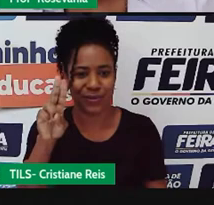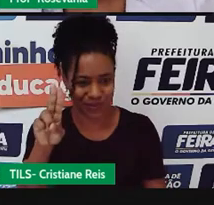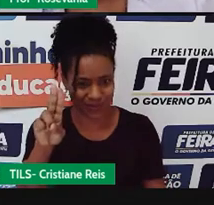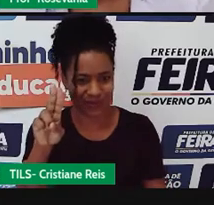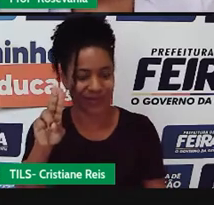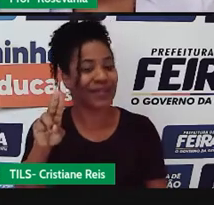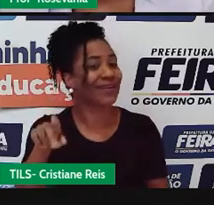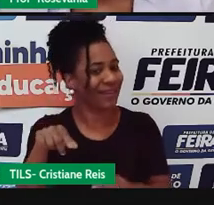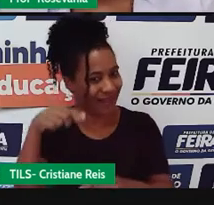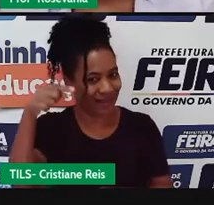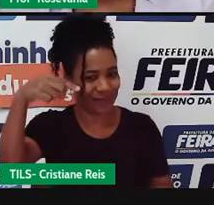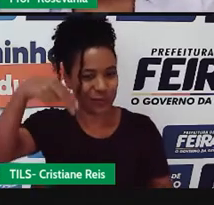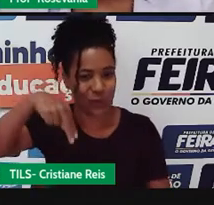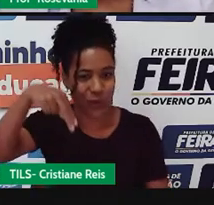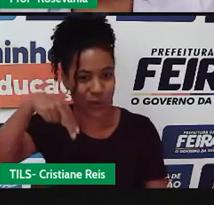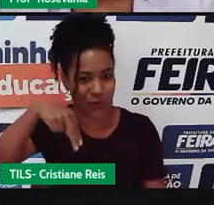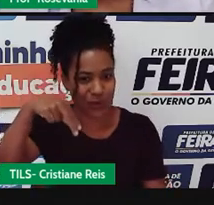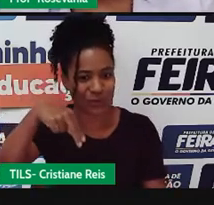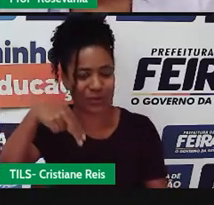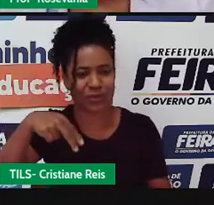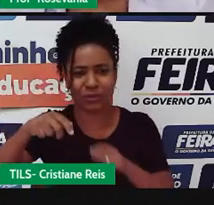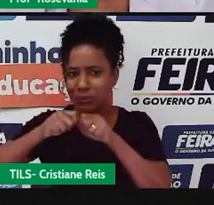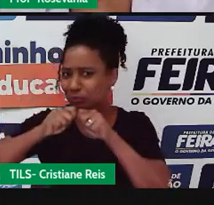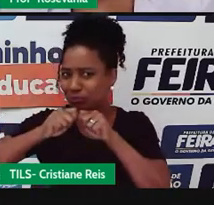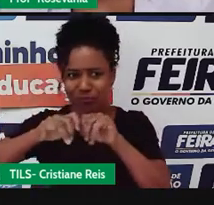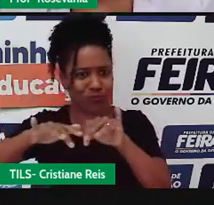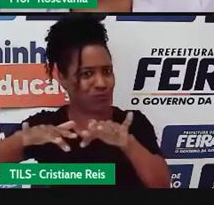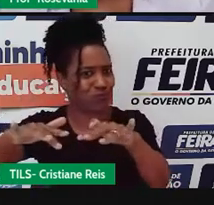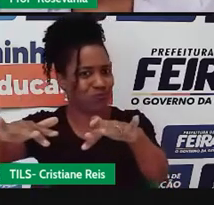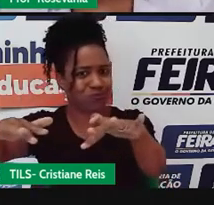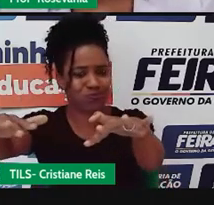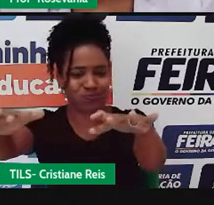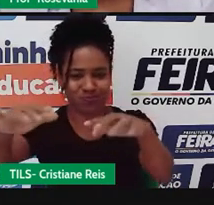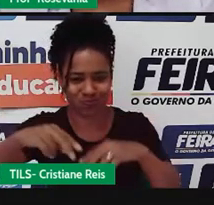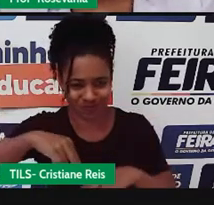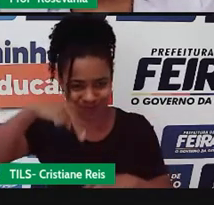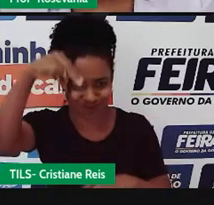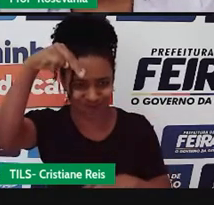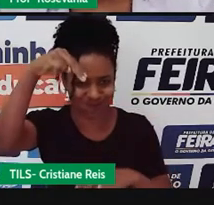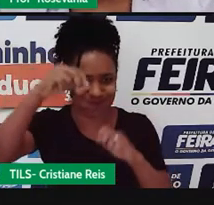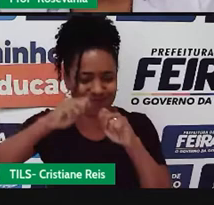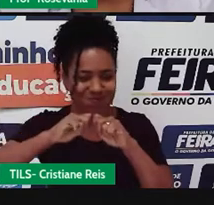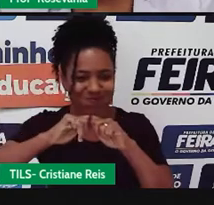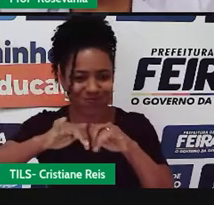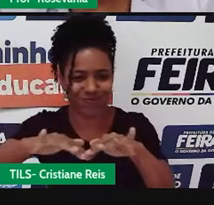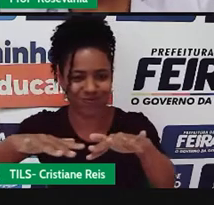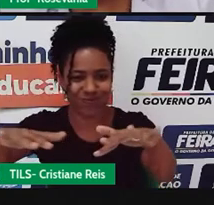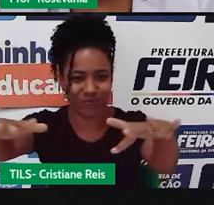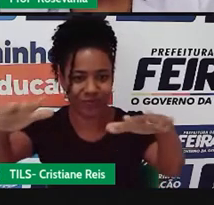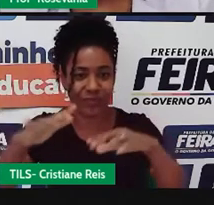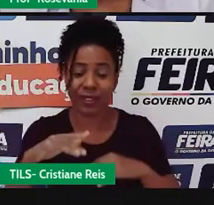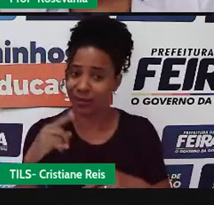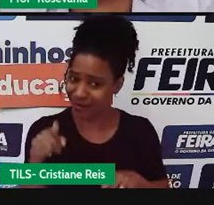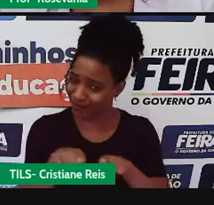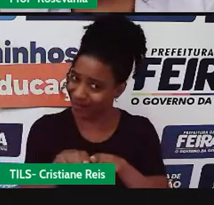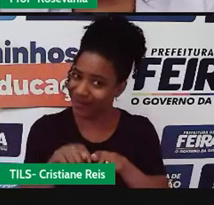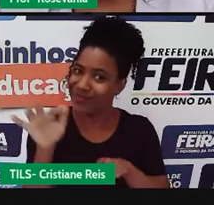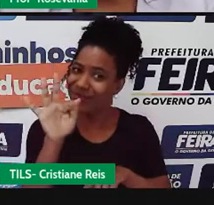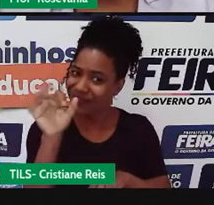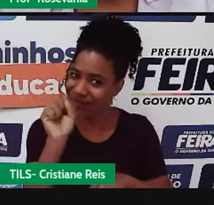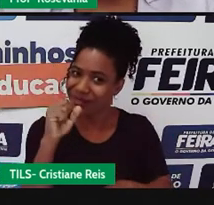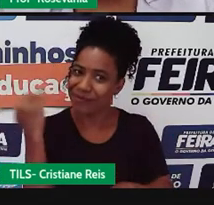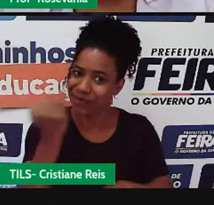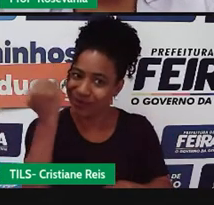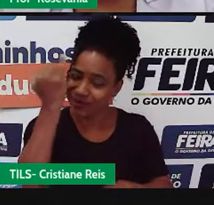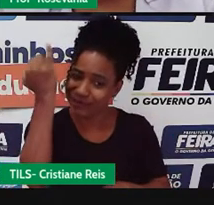nossa importância aqui, a nossa contribuição, né, nessa bacia, nas bacias hidrográficas, gente tem os nossos rios, né, embora eles